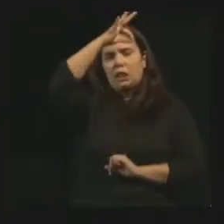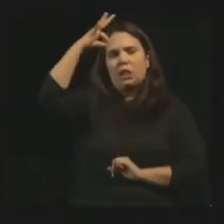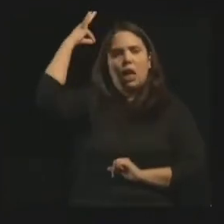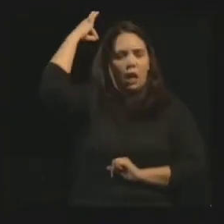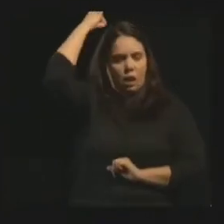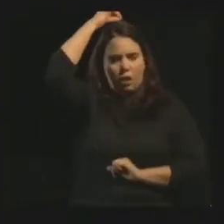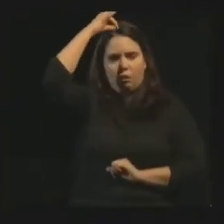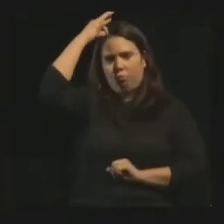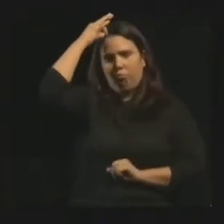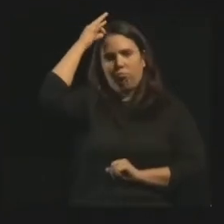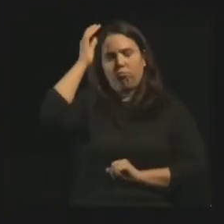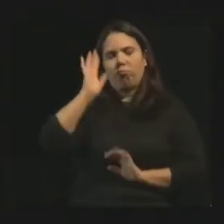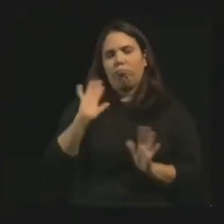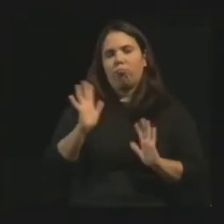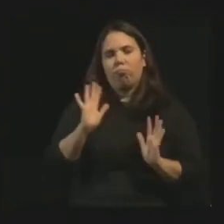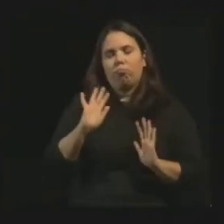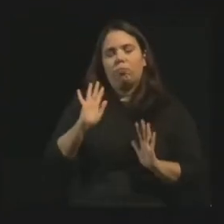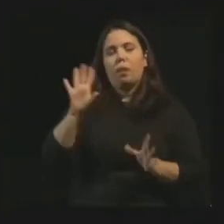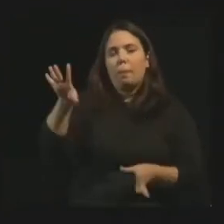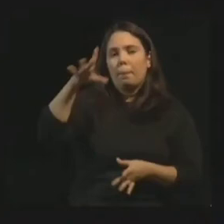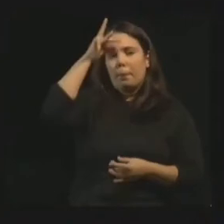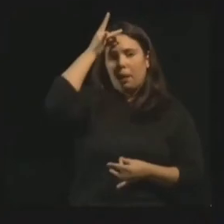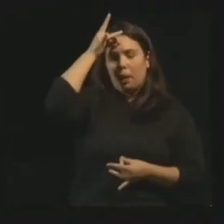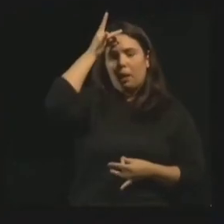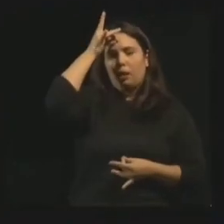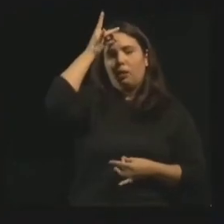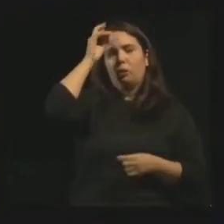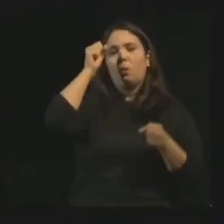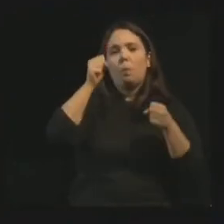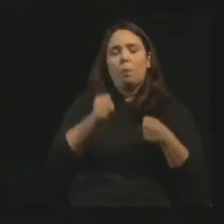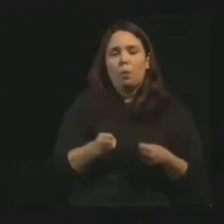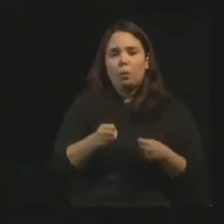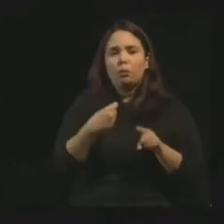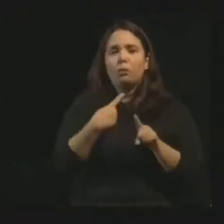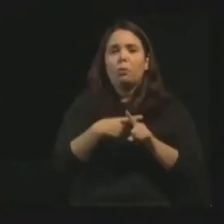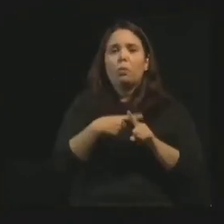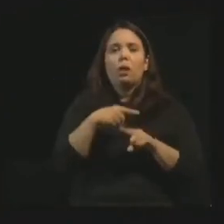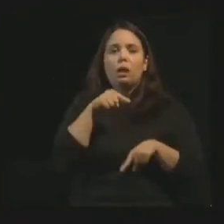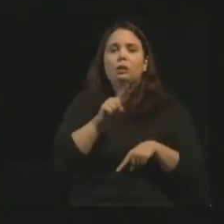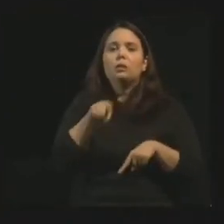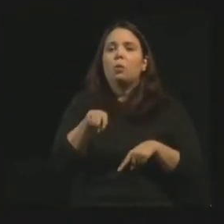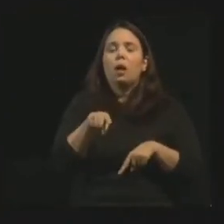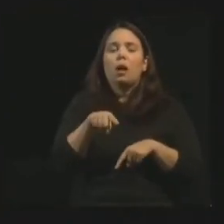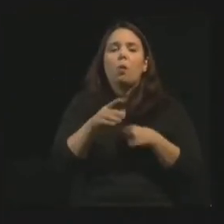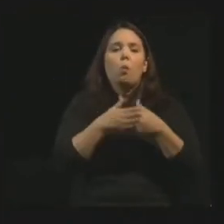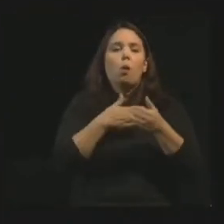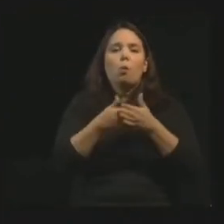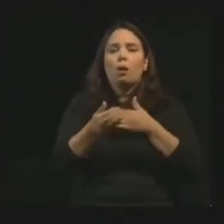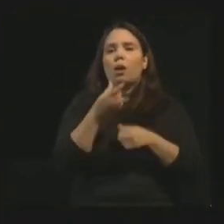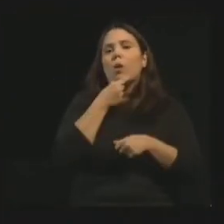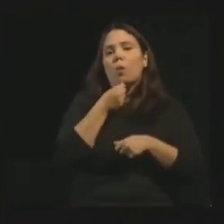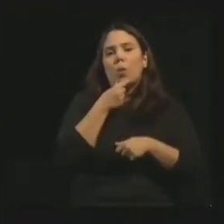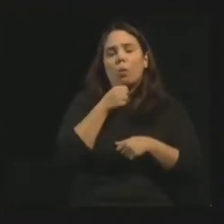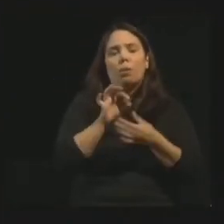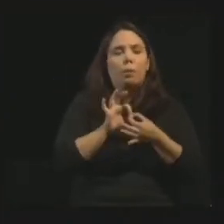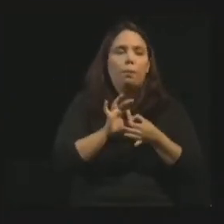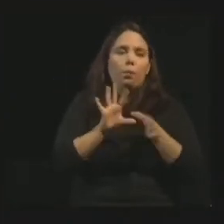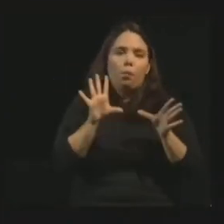Podemos ser médiuns, porque ela é, essa faculdade é distribuída a todos os homens, independentemente da sua moral.